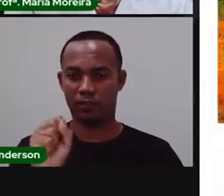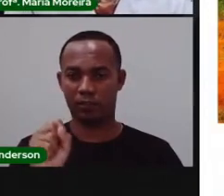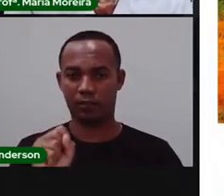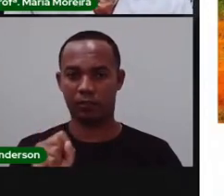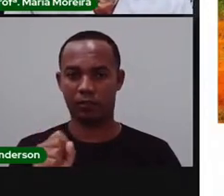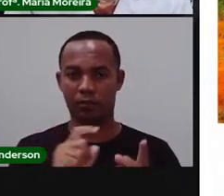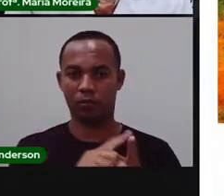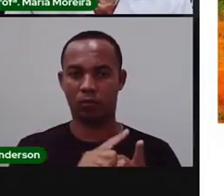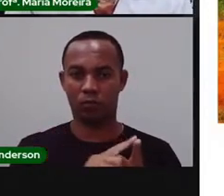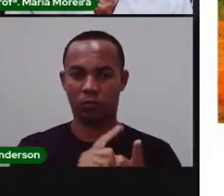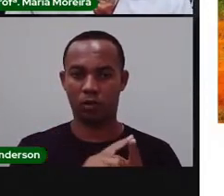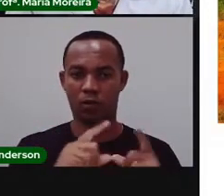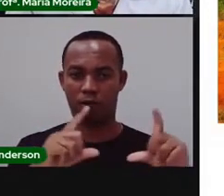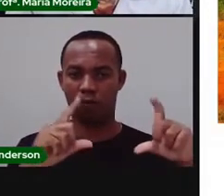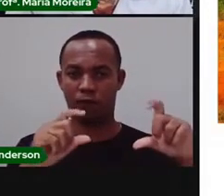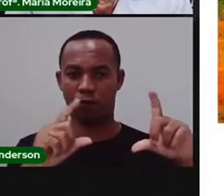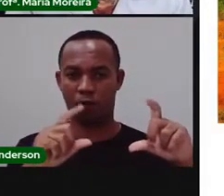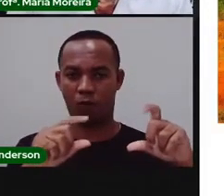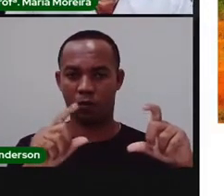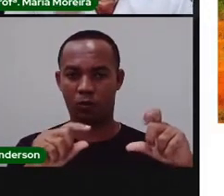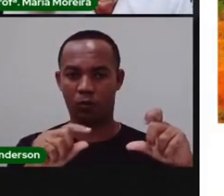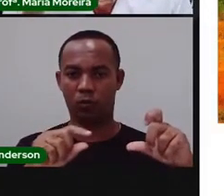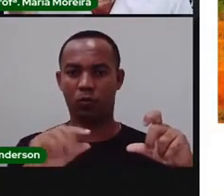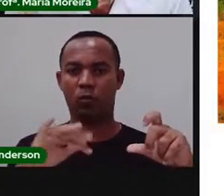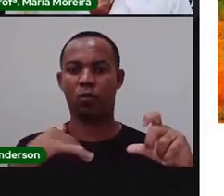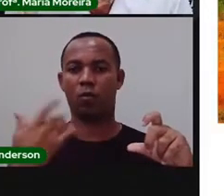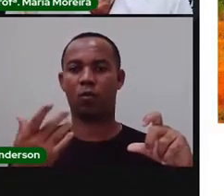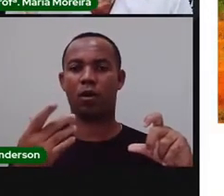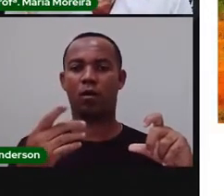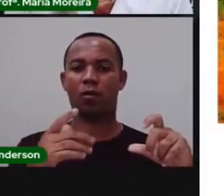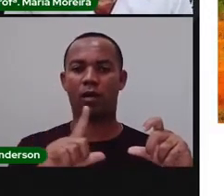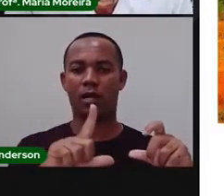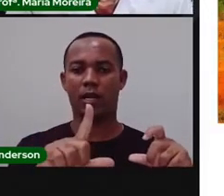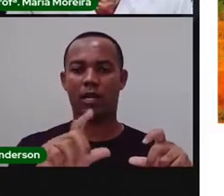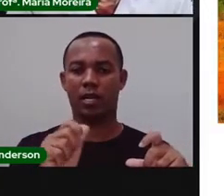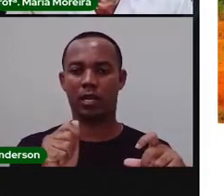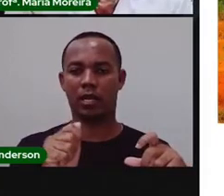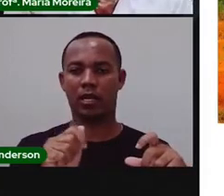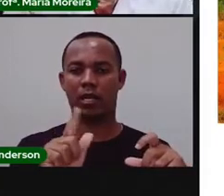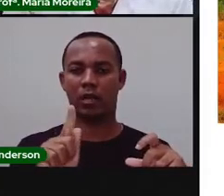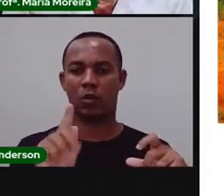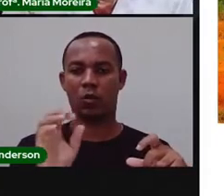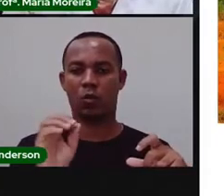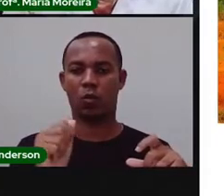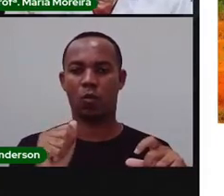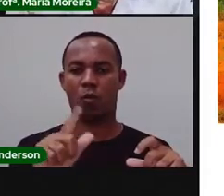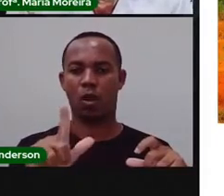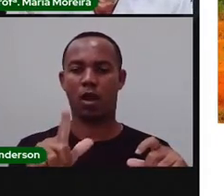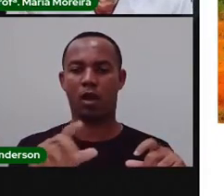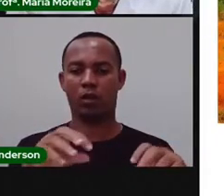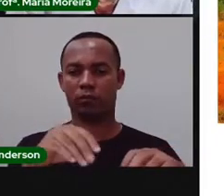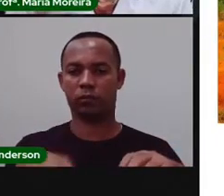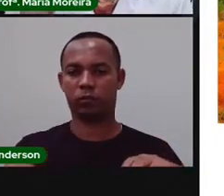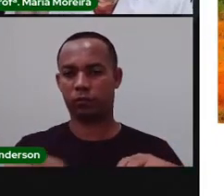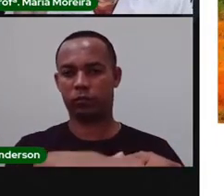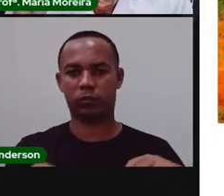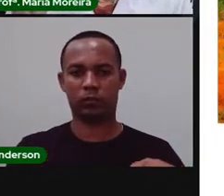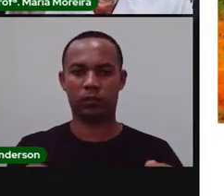é uma foto da Lagoa Salgada e a outra foto é uma foto do parque